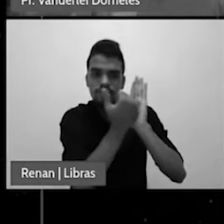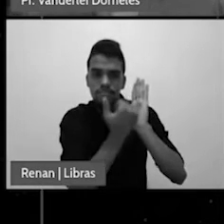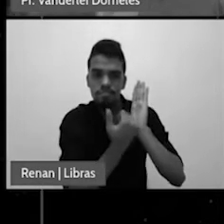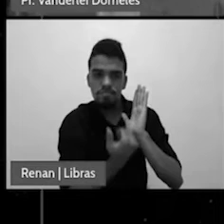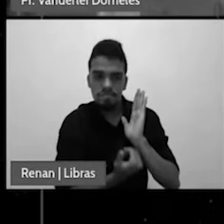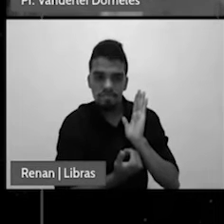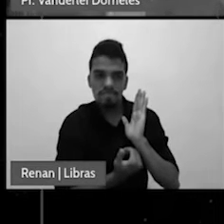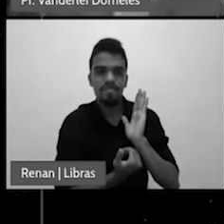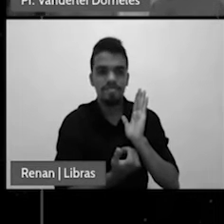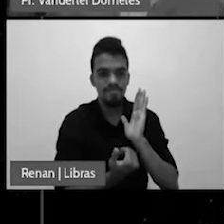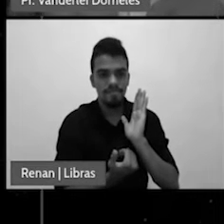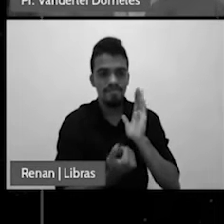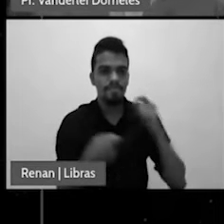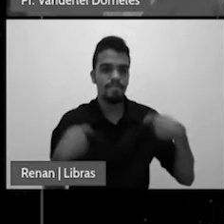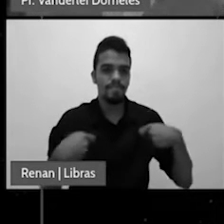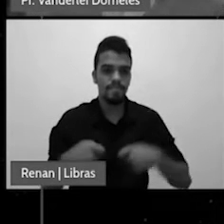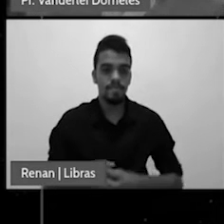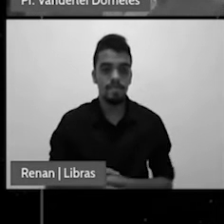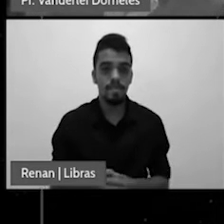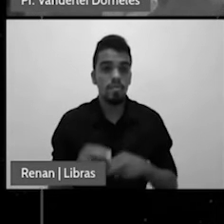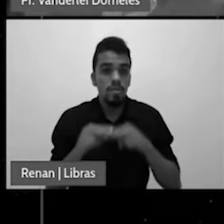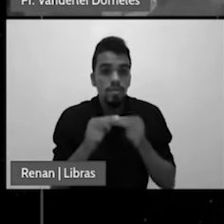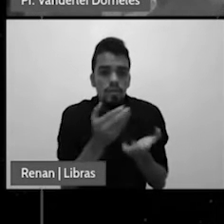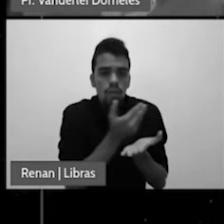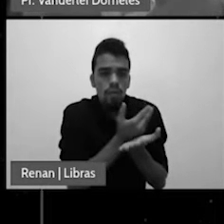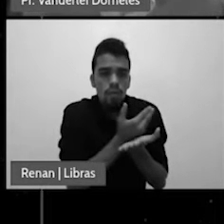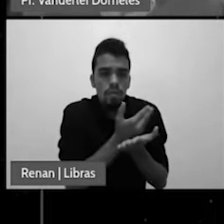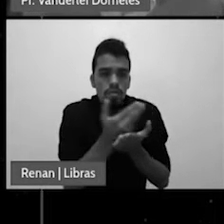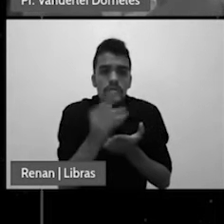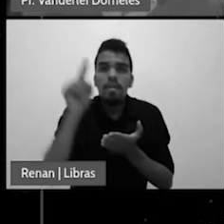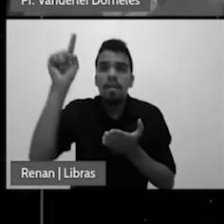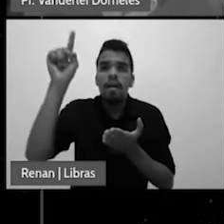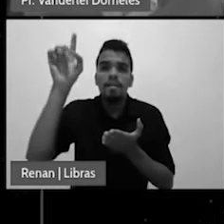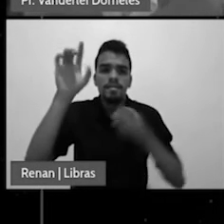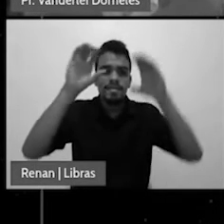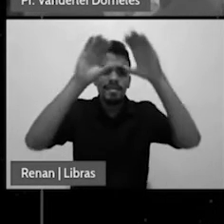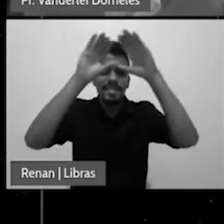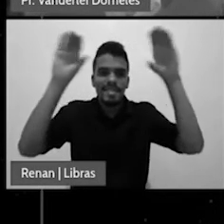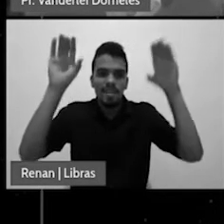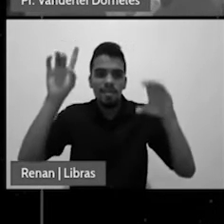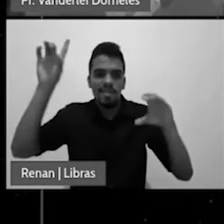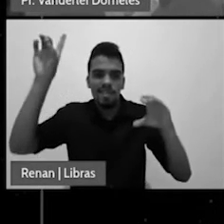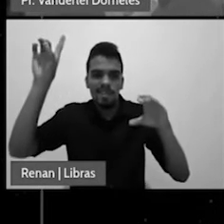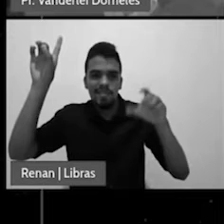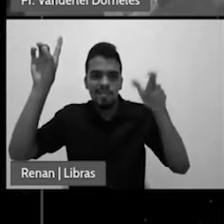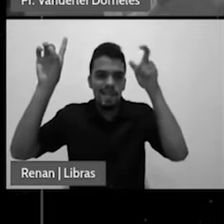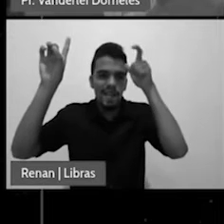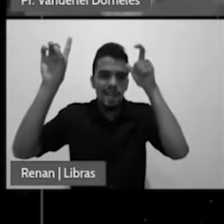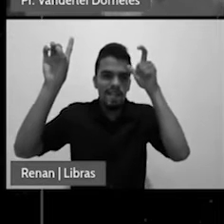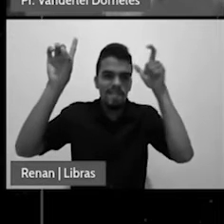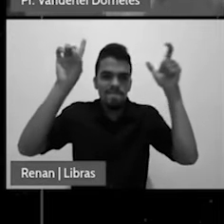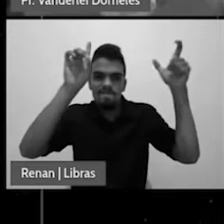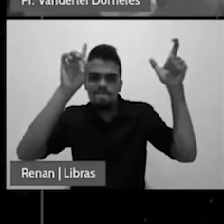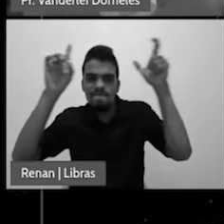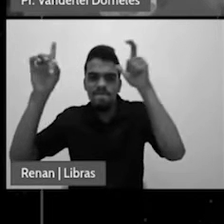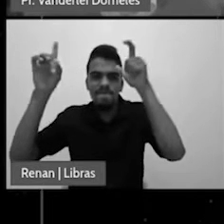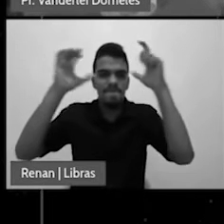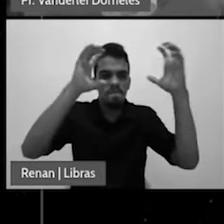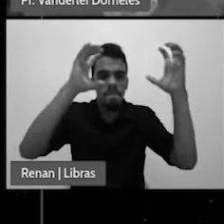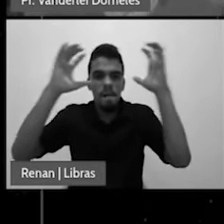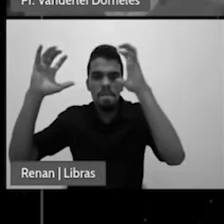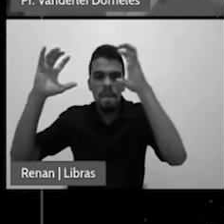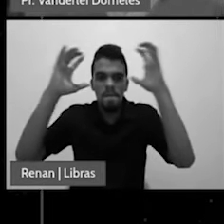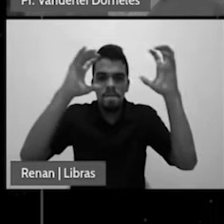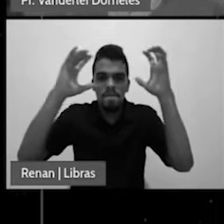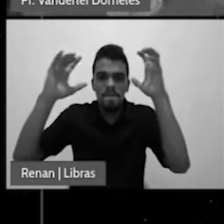Ela também diz que desde o início do conflito no céu, tem sido o intento de Satanás subverter o quê? A lei de Deus.